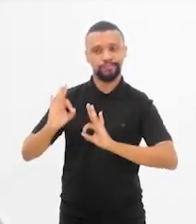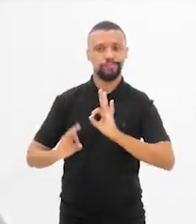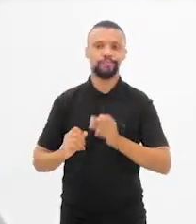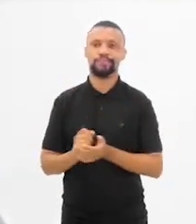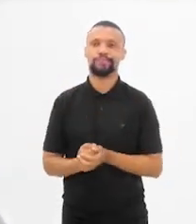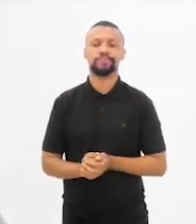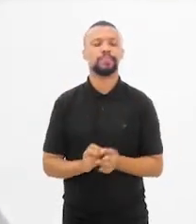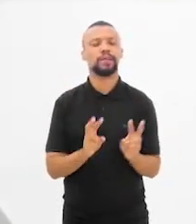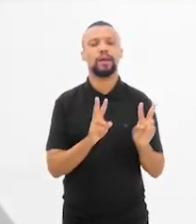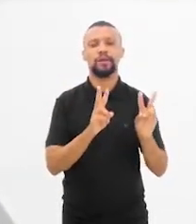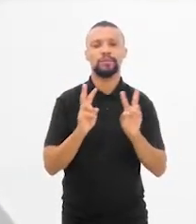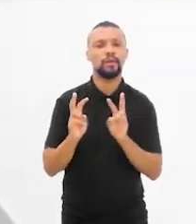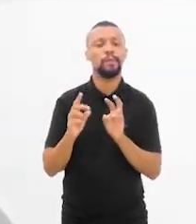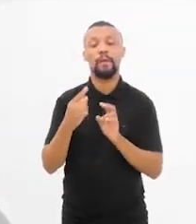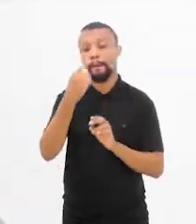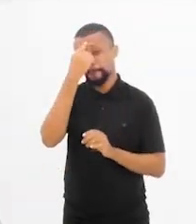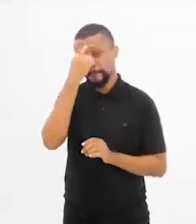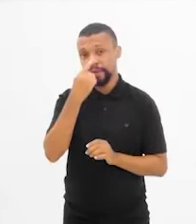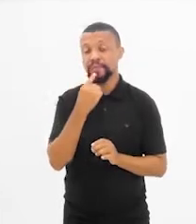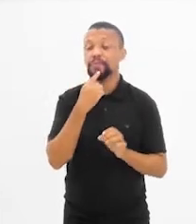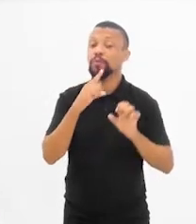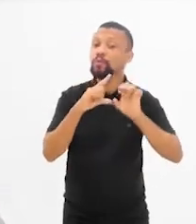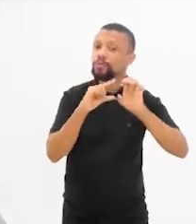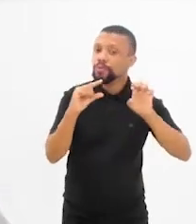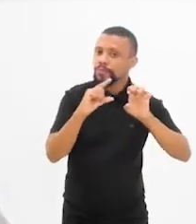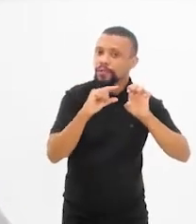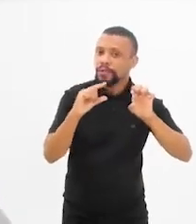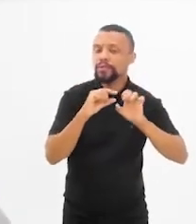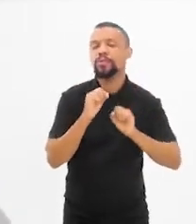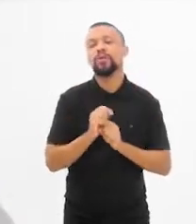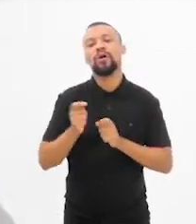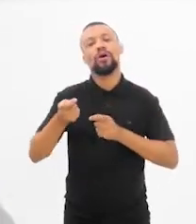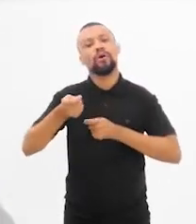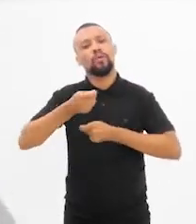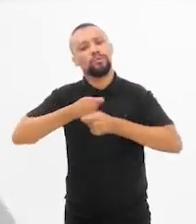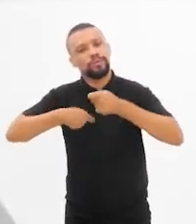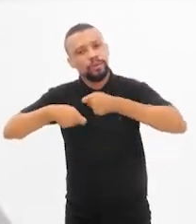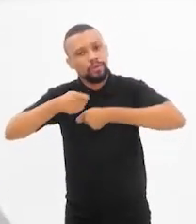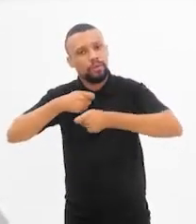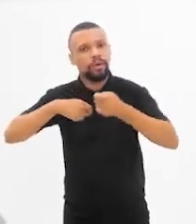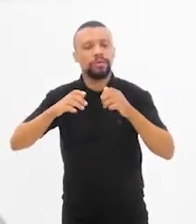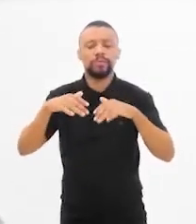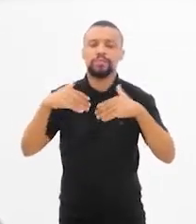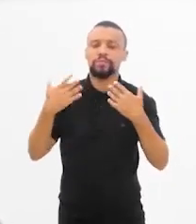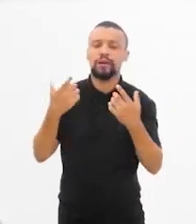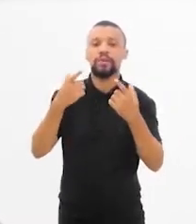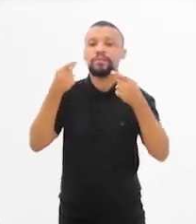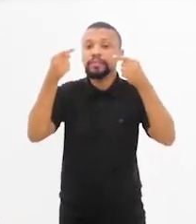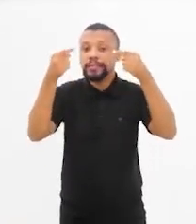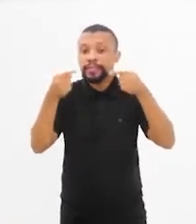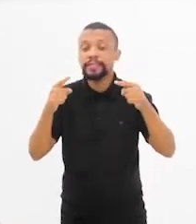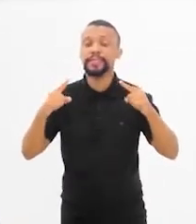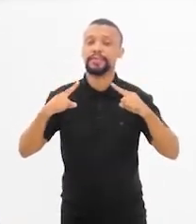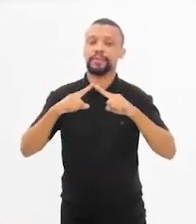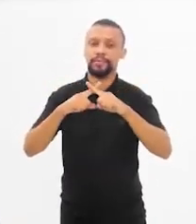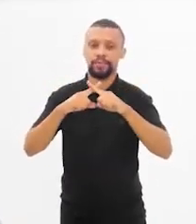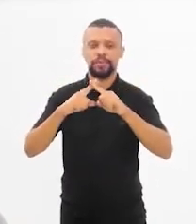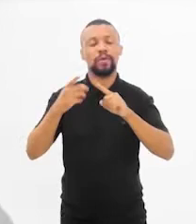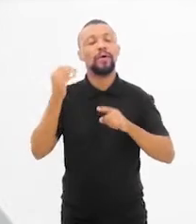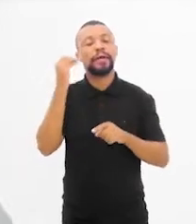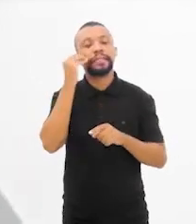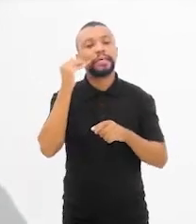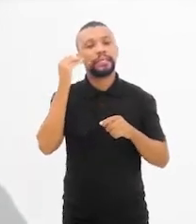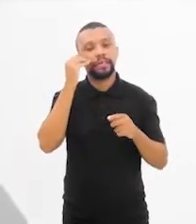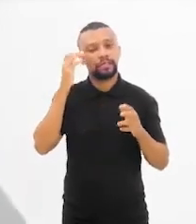tanto em termos do perfil do empreendedor, os negócios, em qual UDS eles atuam, que desafios que eles estão